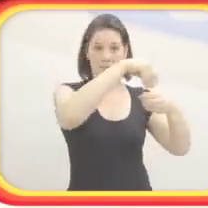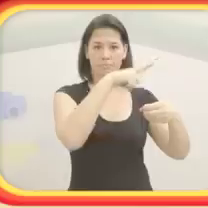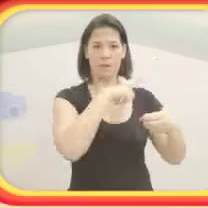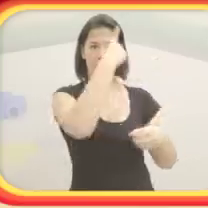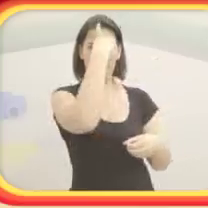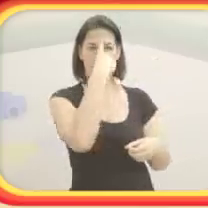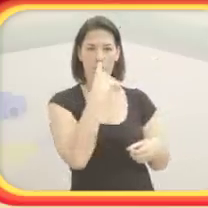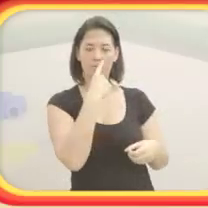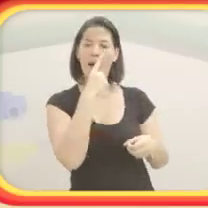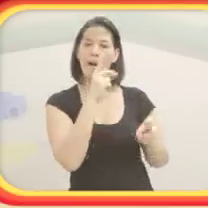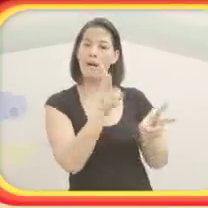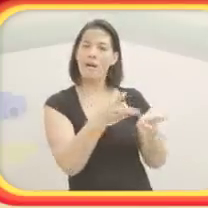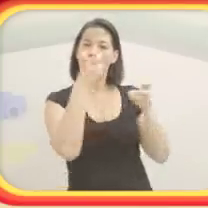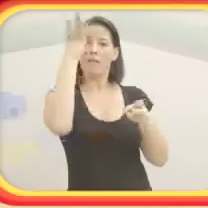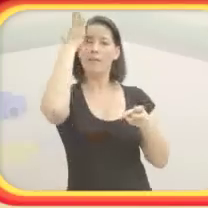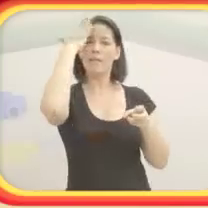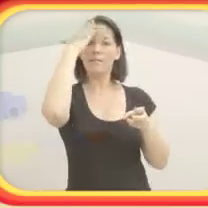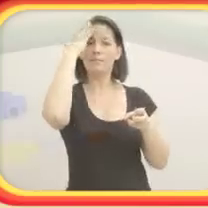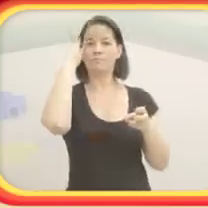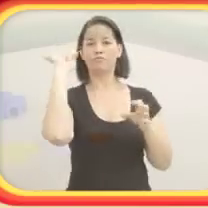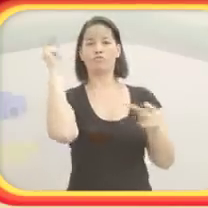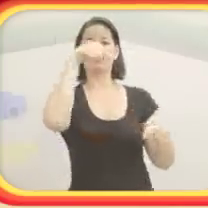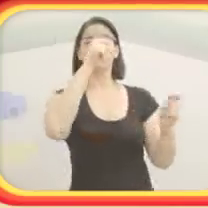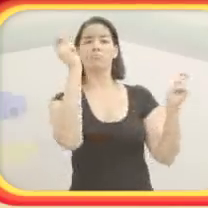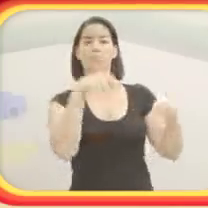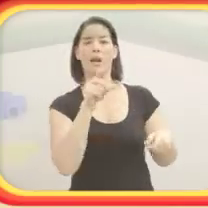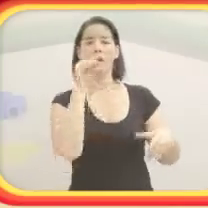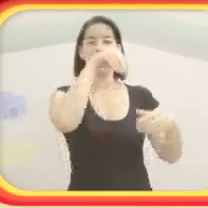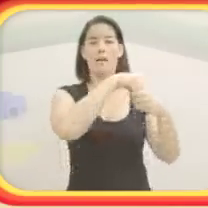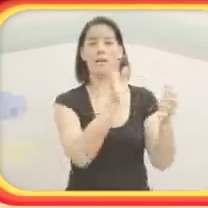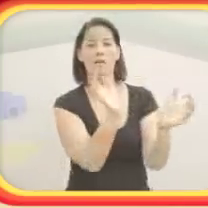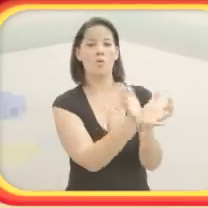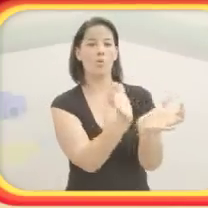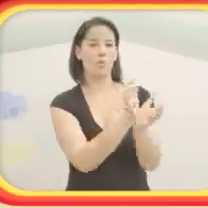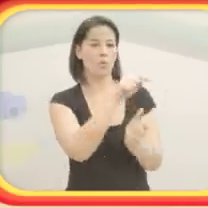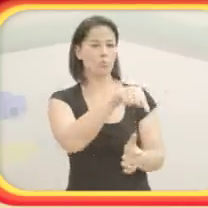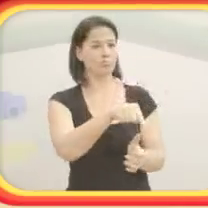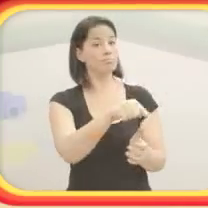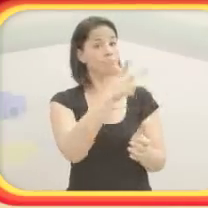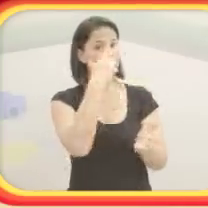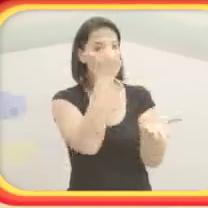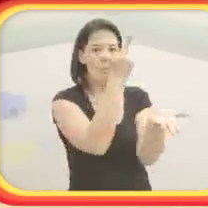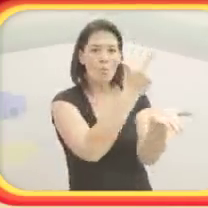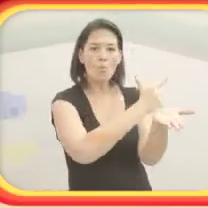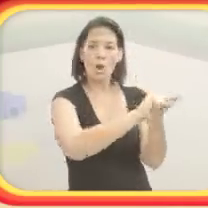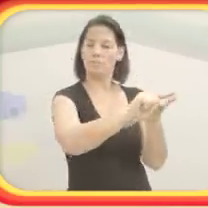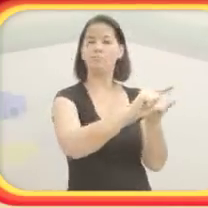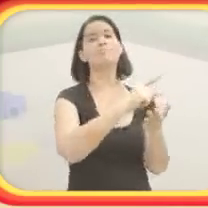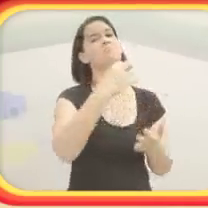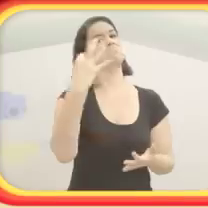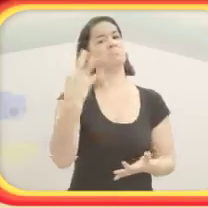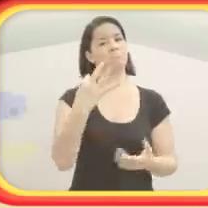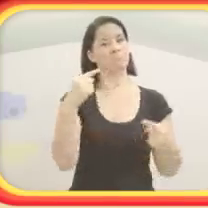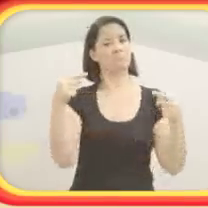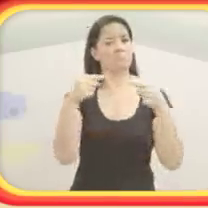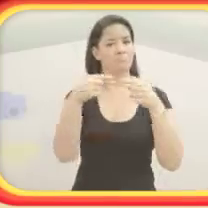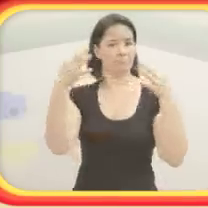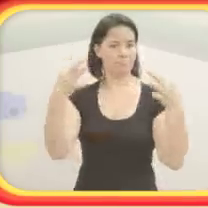pinos em cima da figura. Se encaixou todo mundo aqui, todos os elementos aqui, aqui ficou vazio, perfeito.